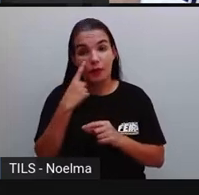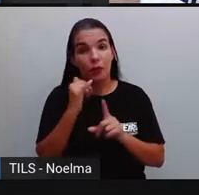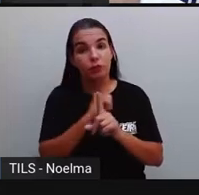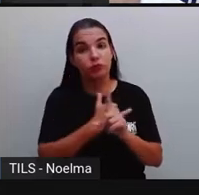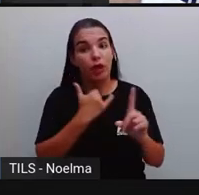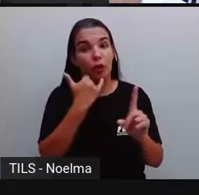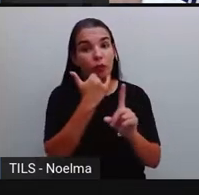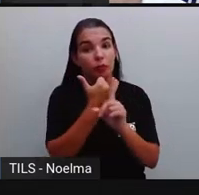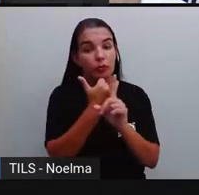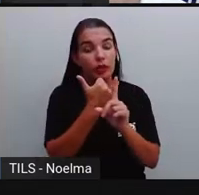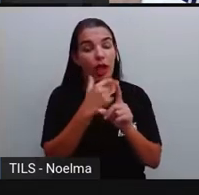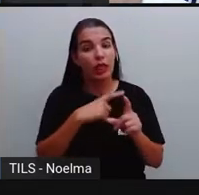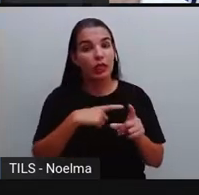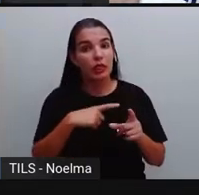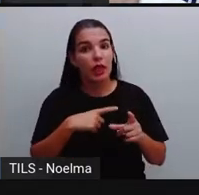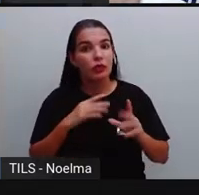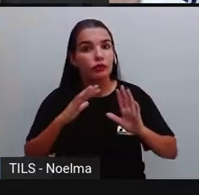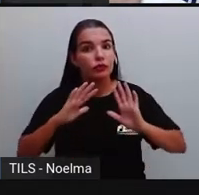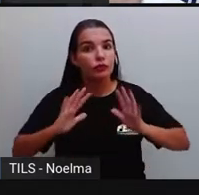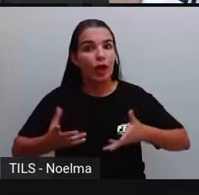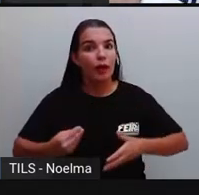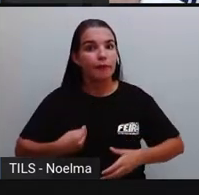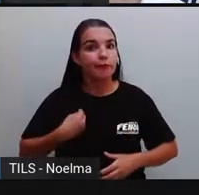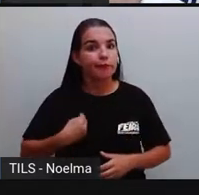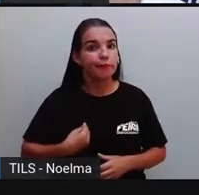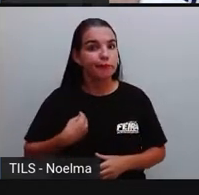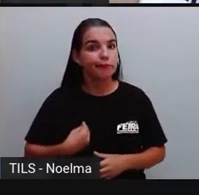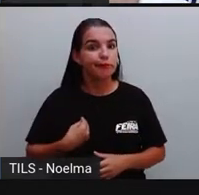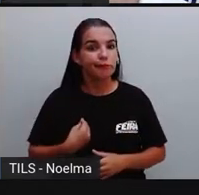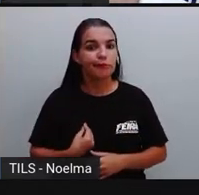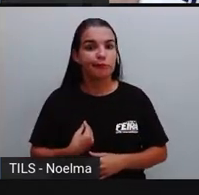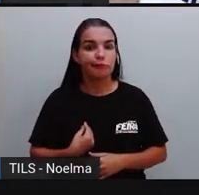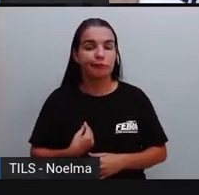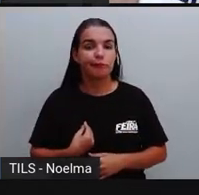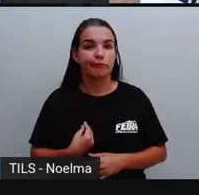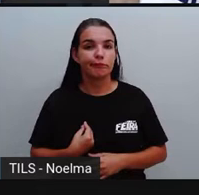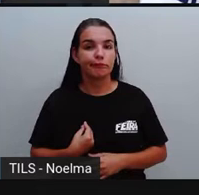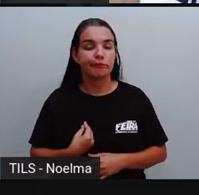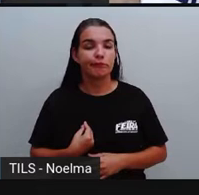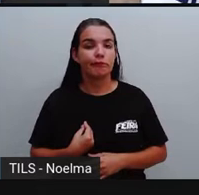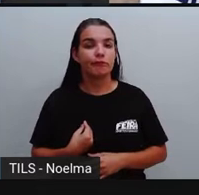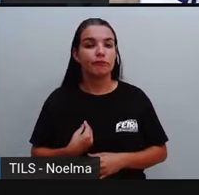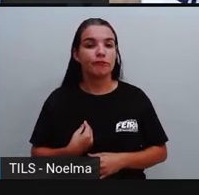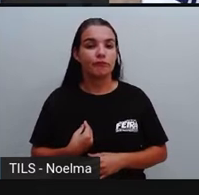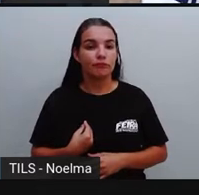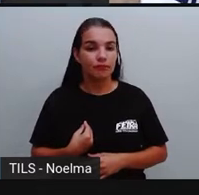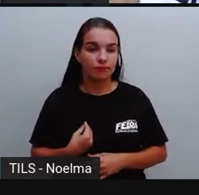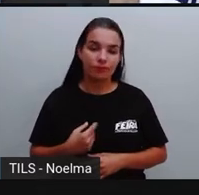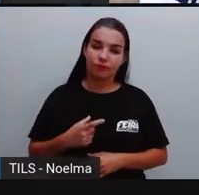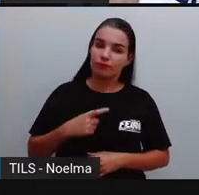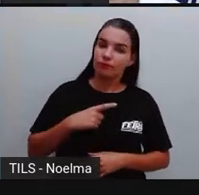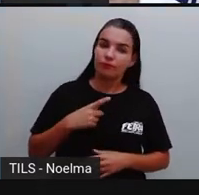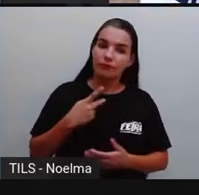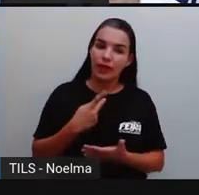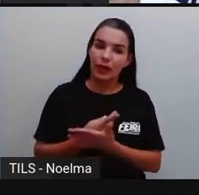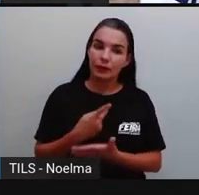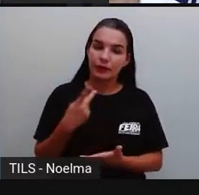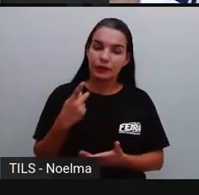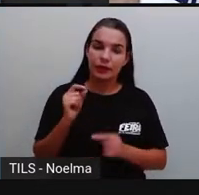né? Ele já está ali previsto, né? Para ter ali